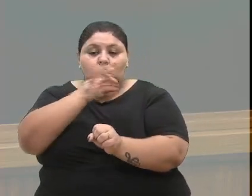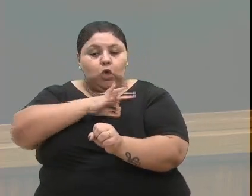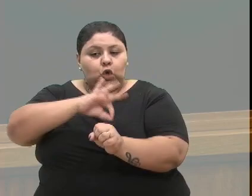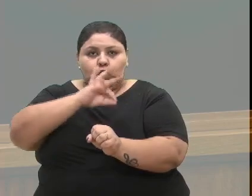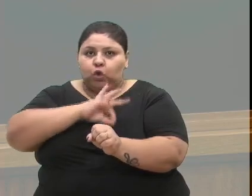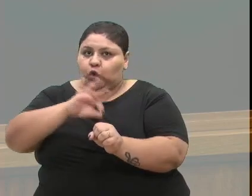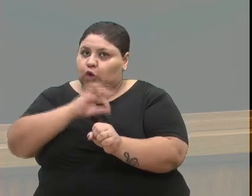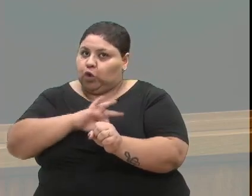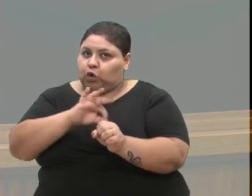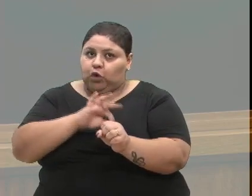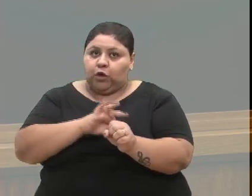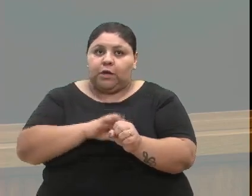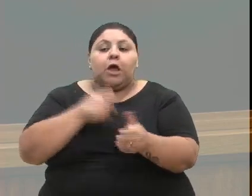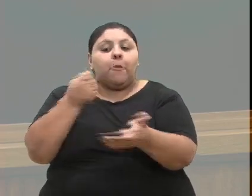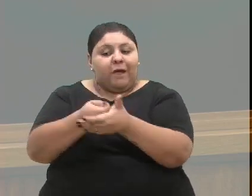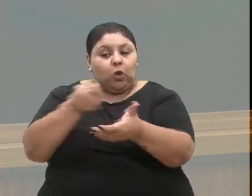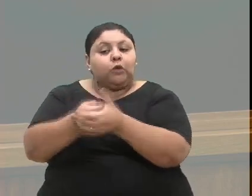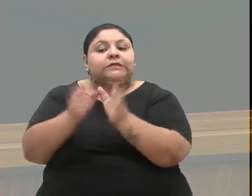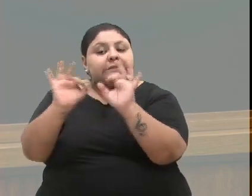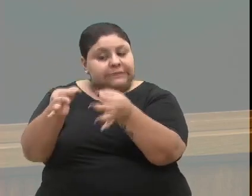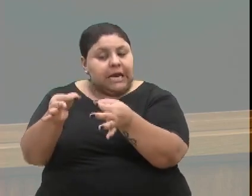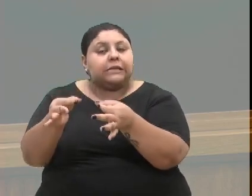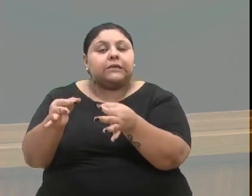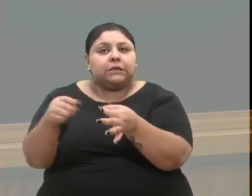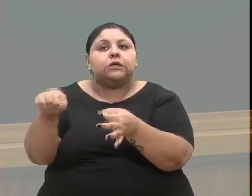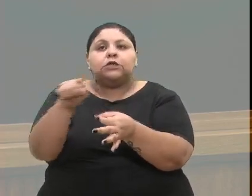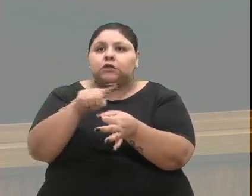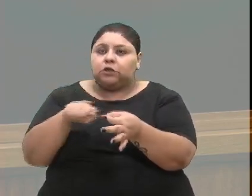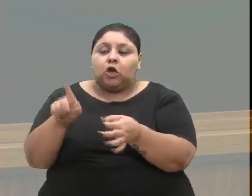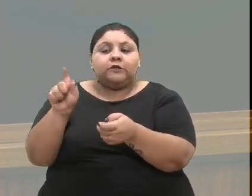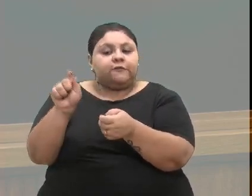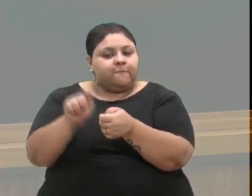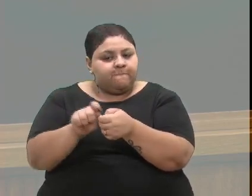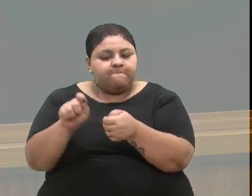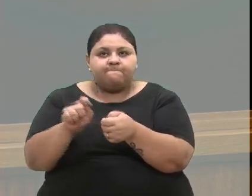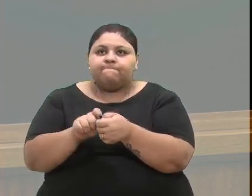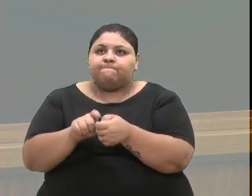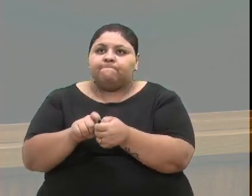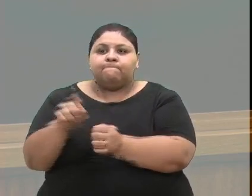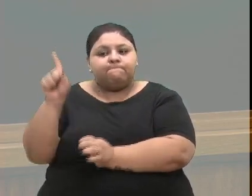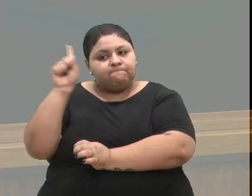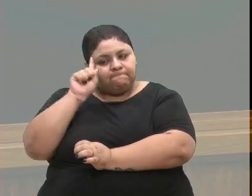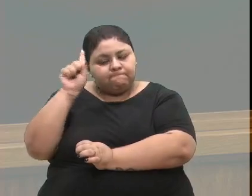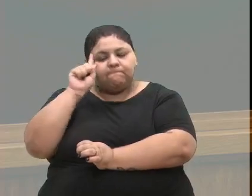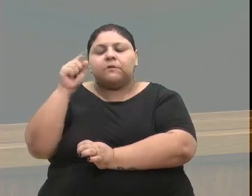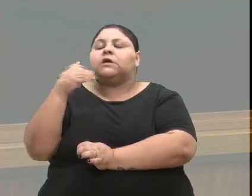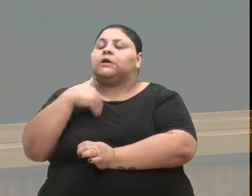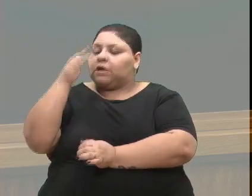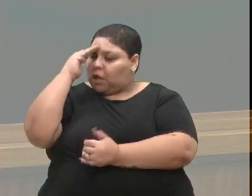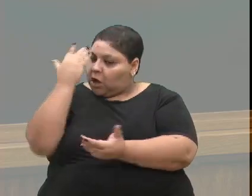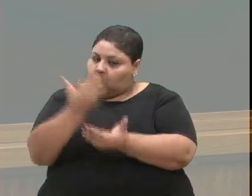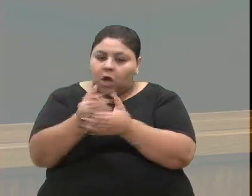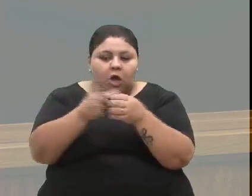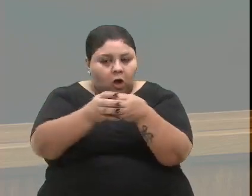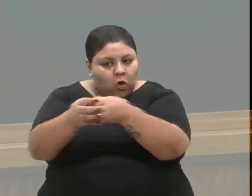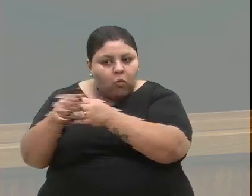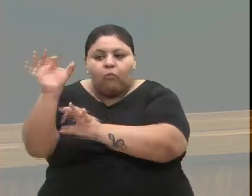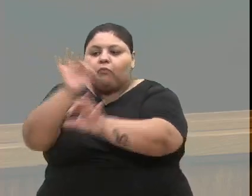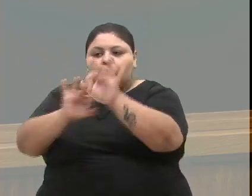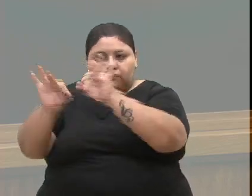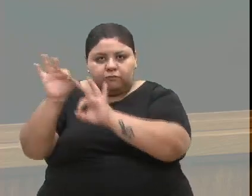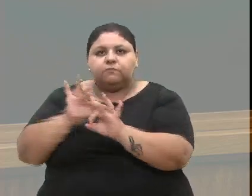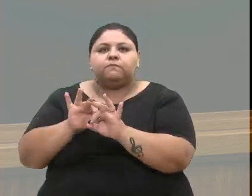é uma luta justa e que será feita cotidianamente. Eu tenho certeza que a categoria organizada